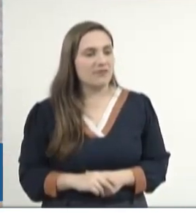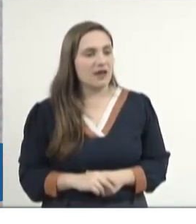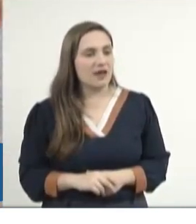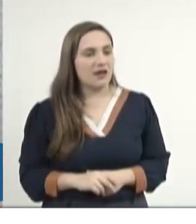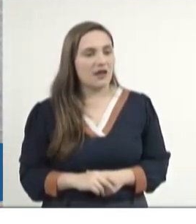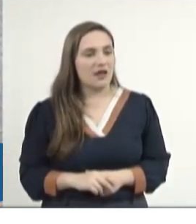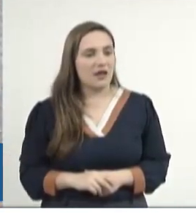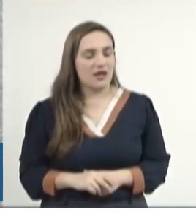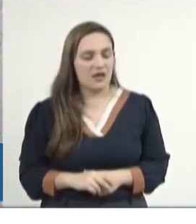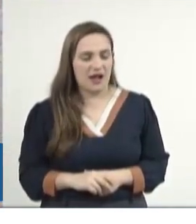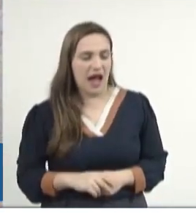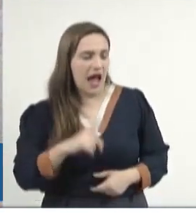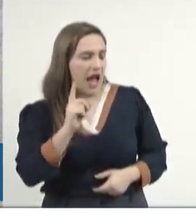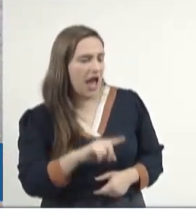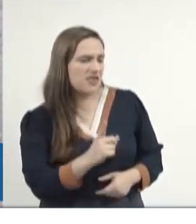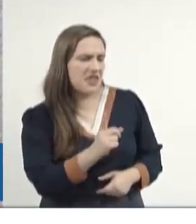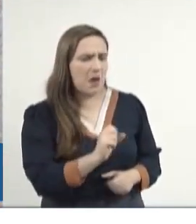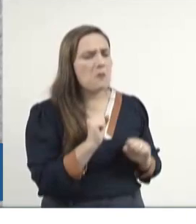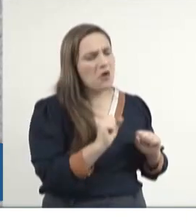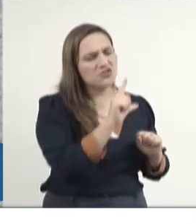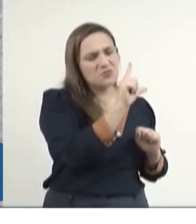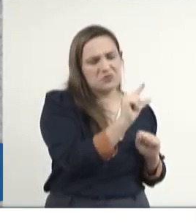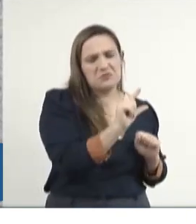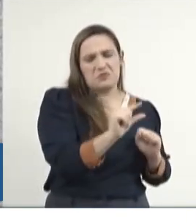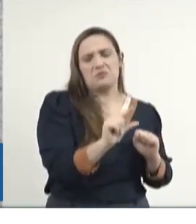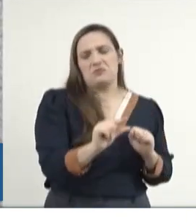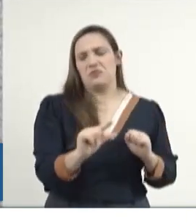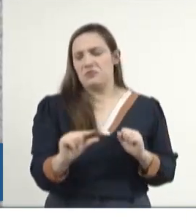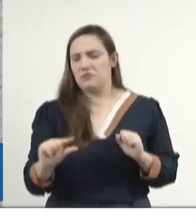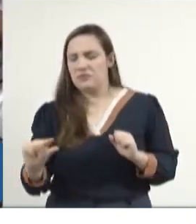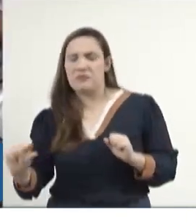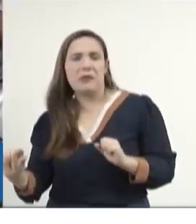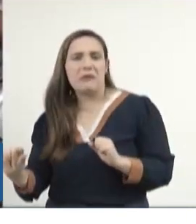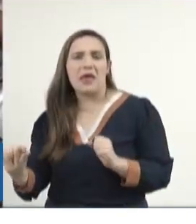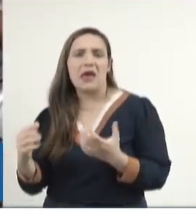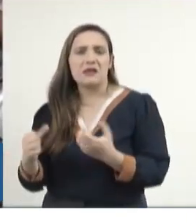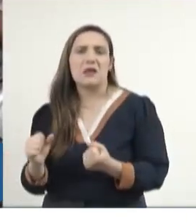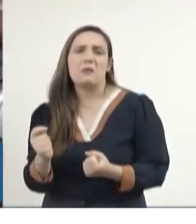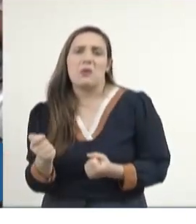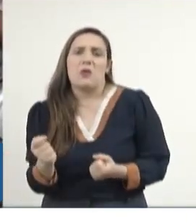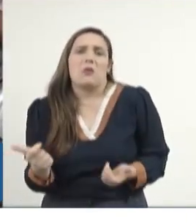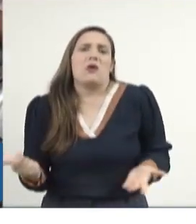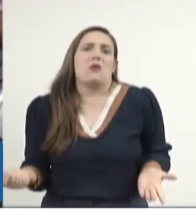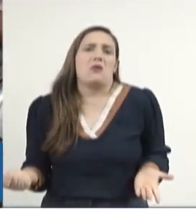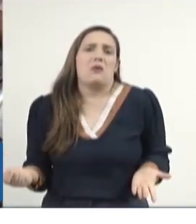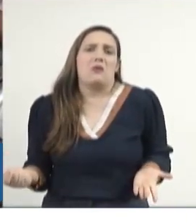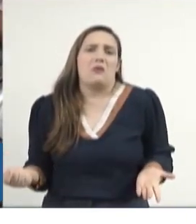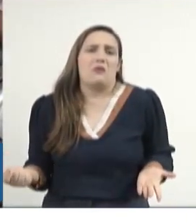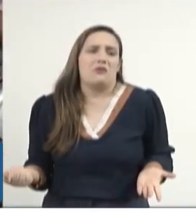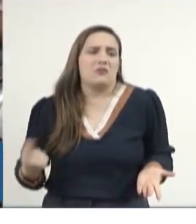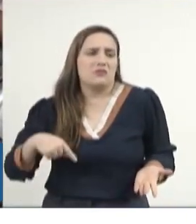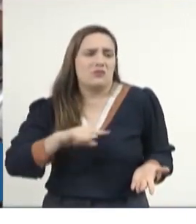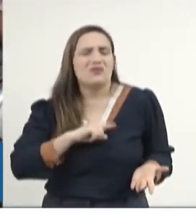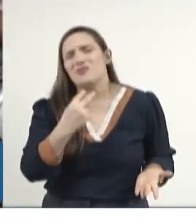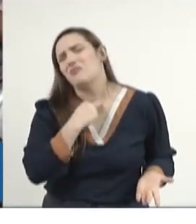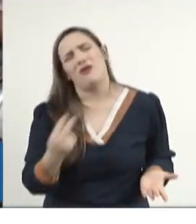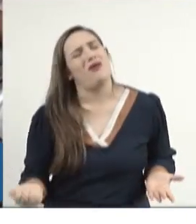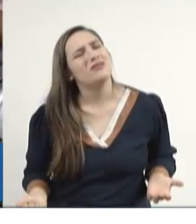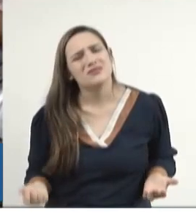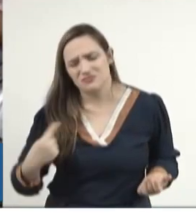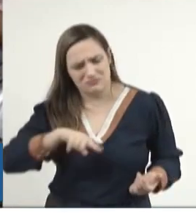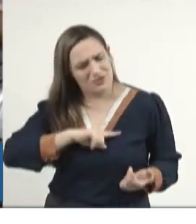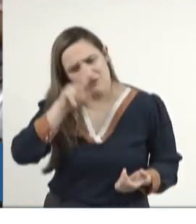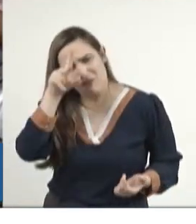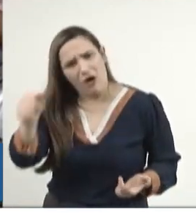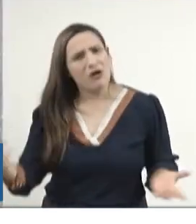não, agora não é mais esse, não é mais esse, até diminuir e cai a migalha. E é isso que a gente não pode mais, nós somos